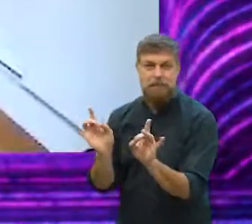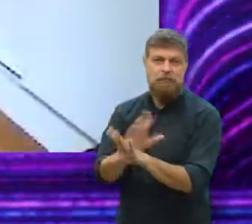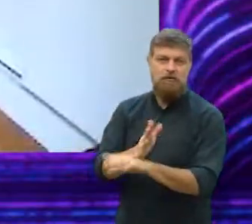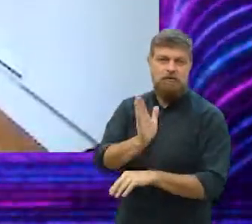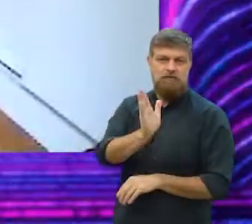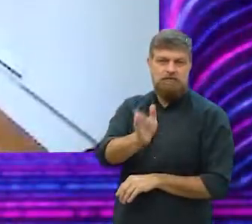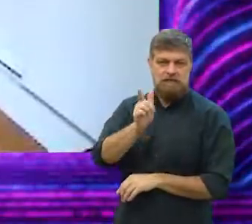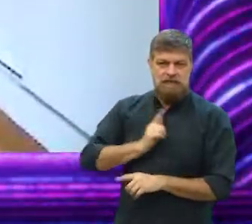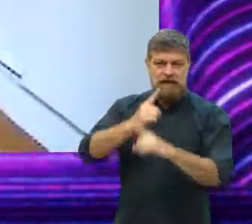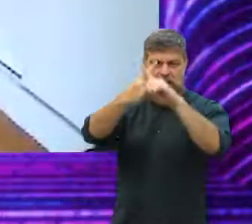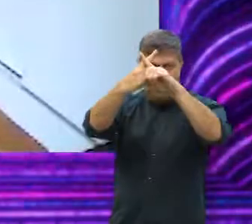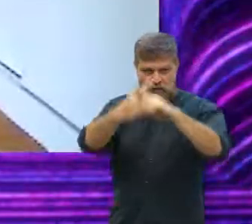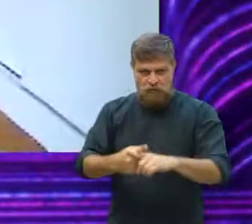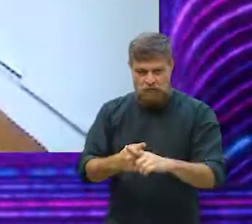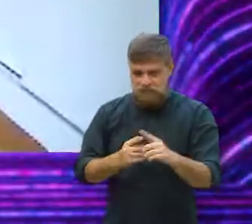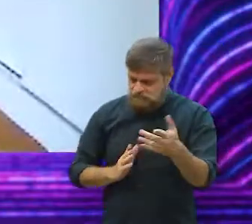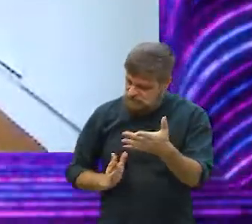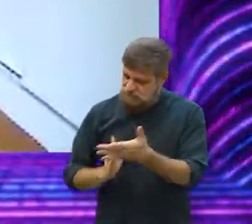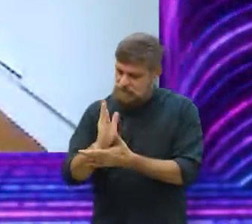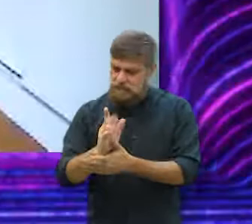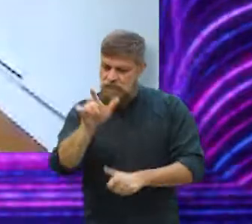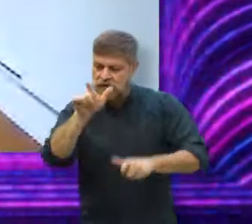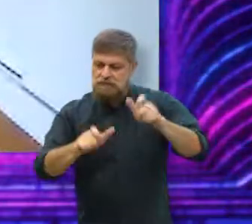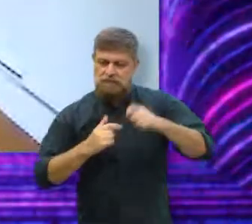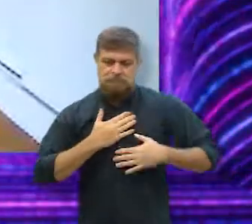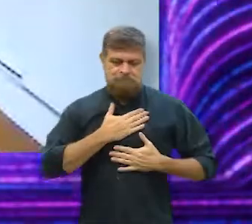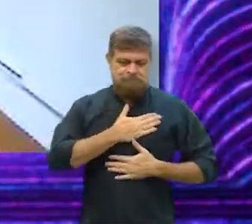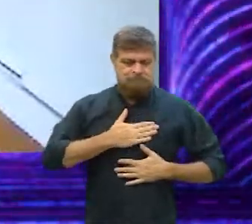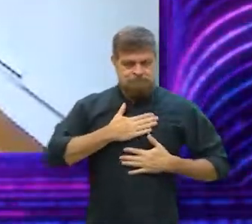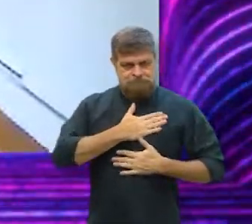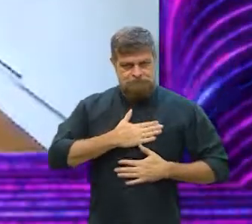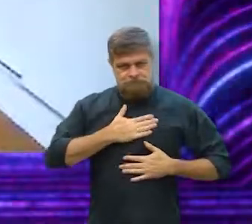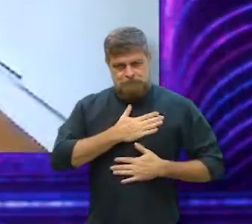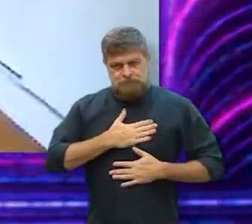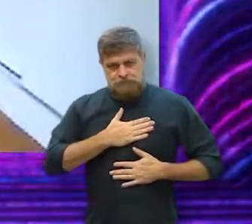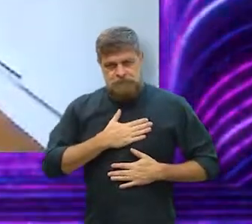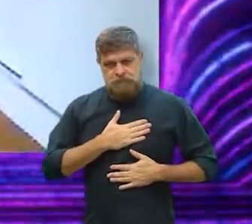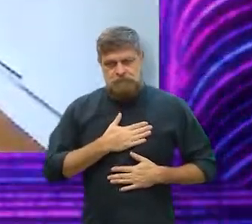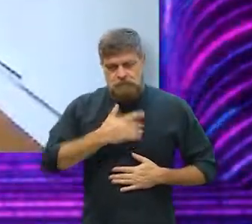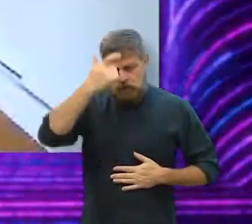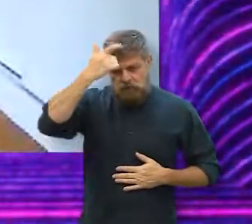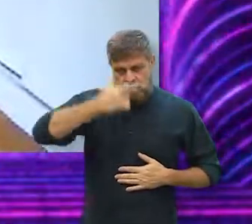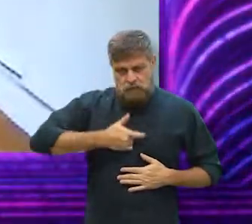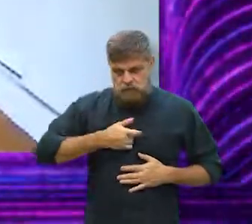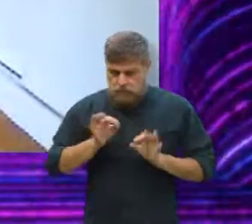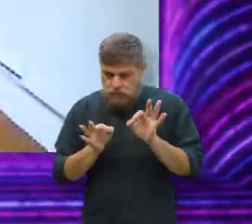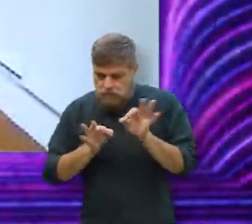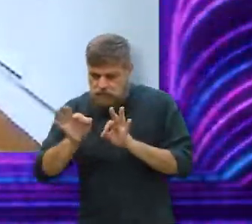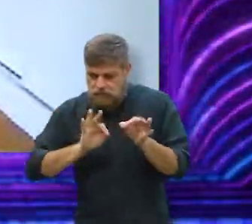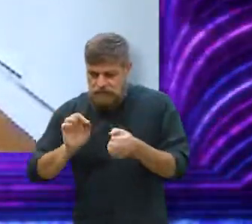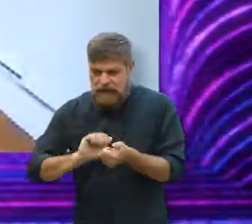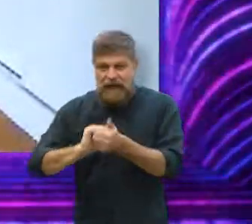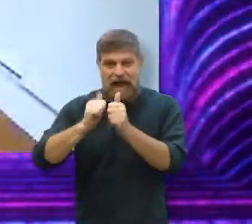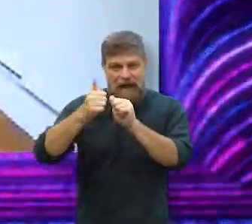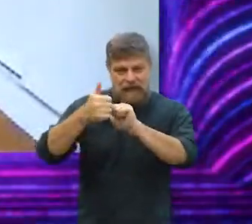um roteiro que passou em uns concursos legais, que as pessoas gostam, óbvio que quando eu for produzir eu vou ter que atualizar esse roteiro, porque